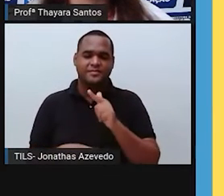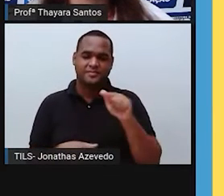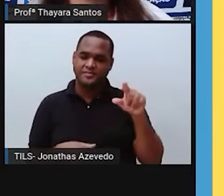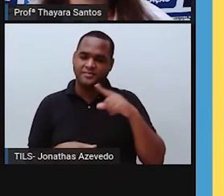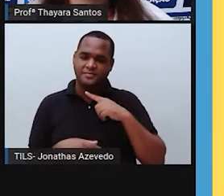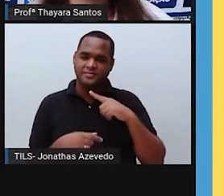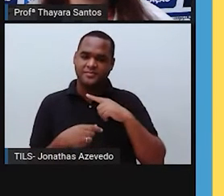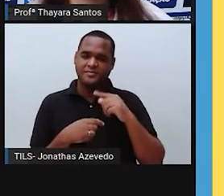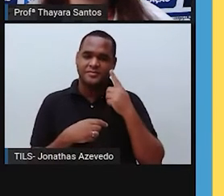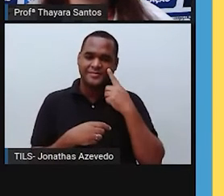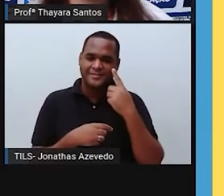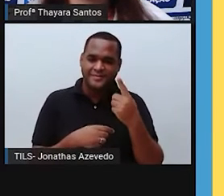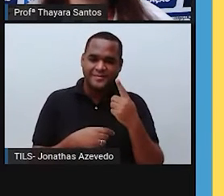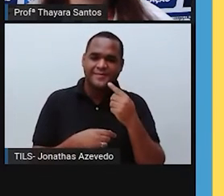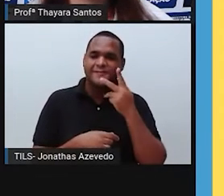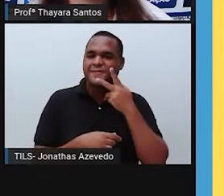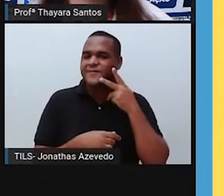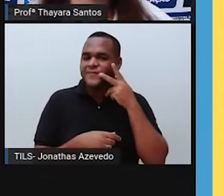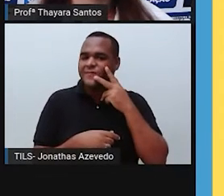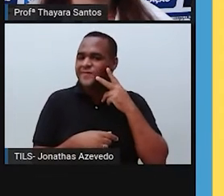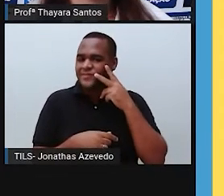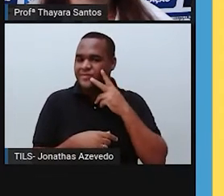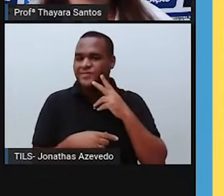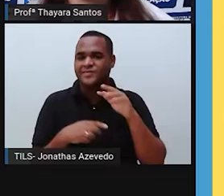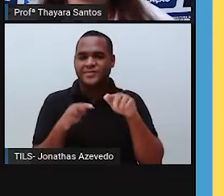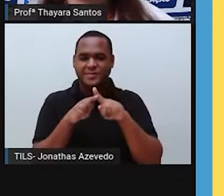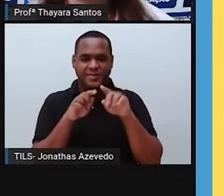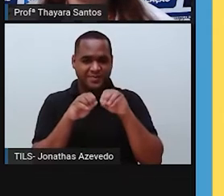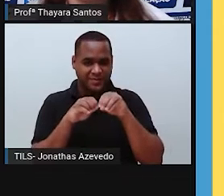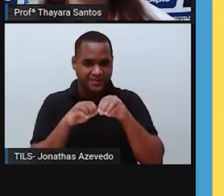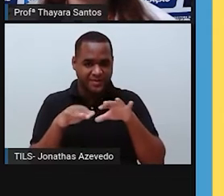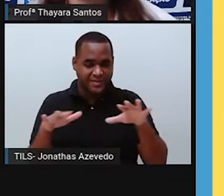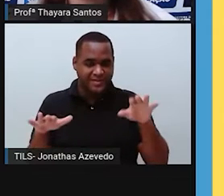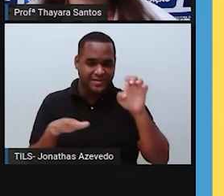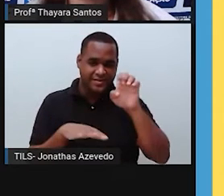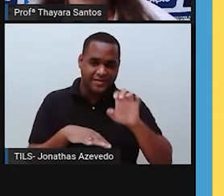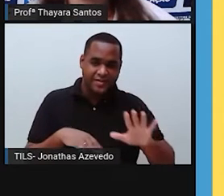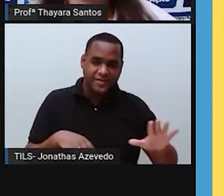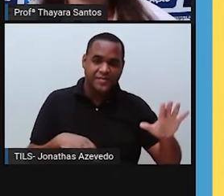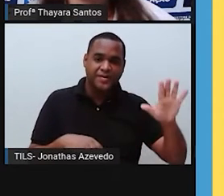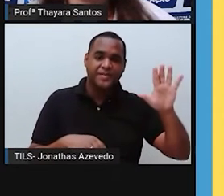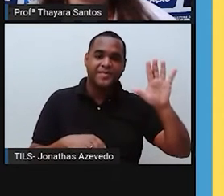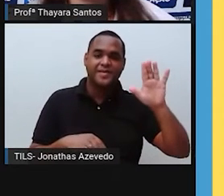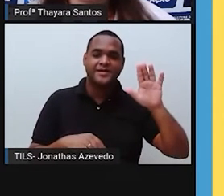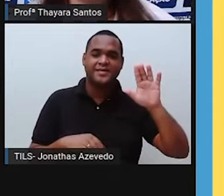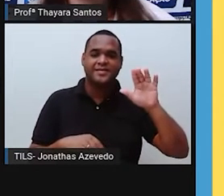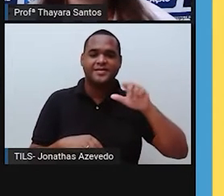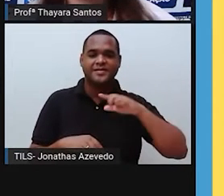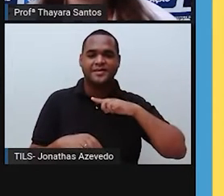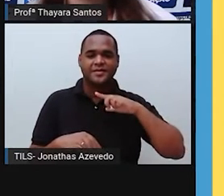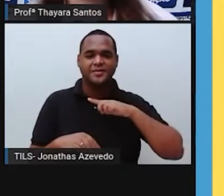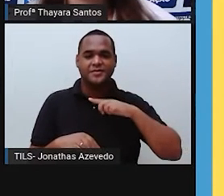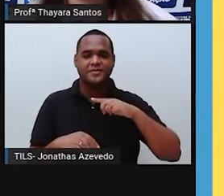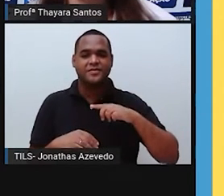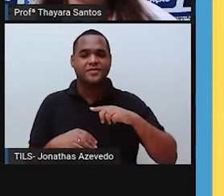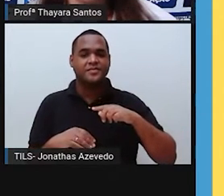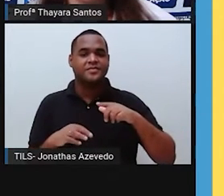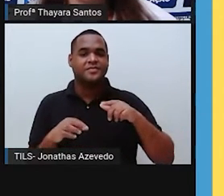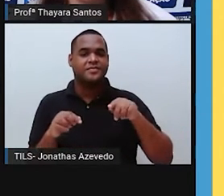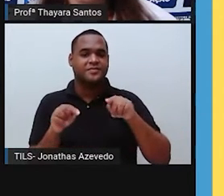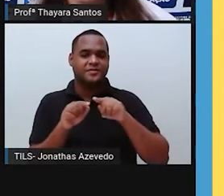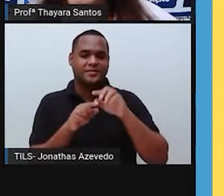coníferas, que é esse vinhozinho aqui, que também está espalhado pela Europa e a Ásia. O